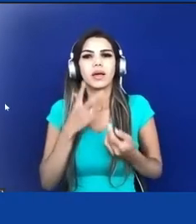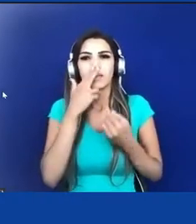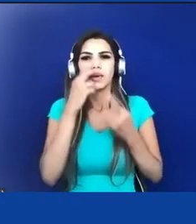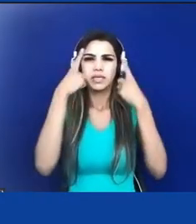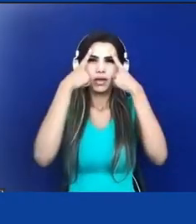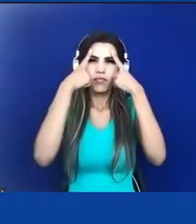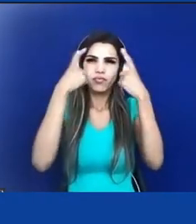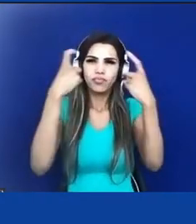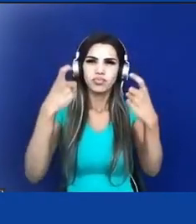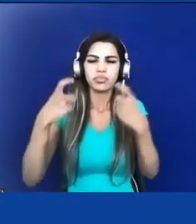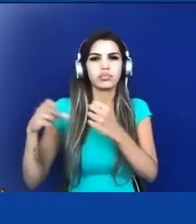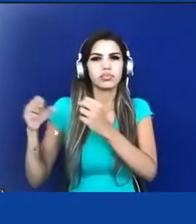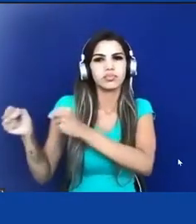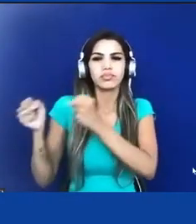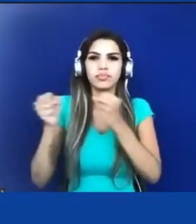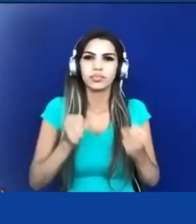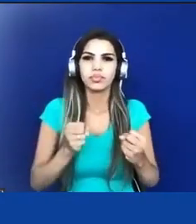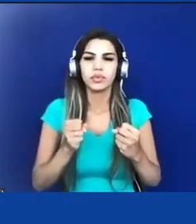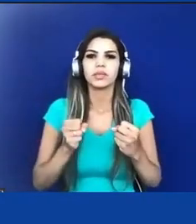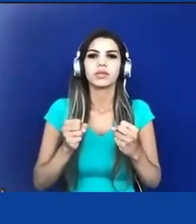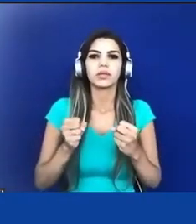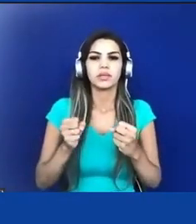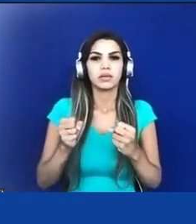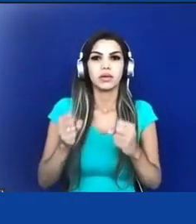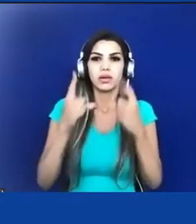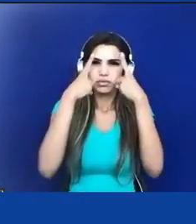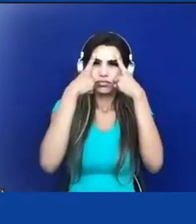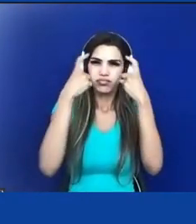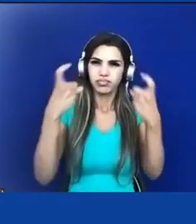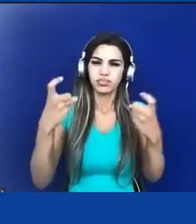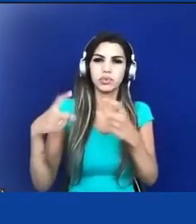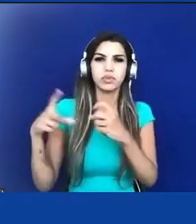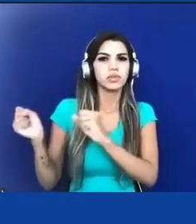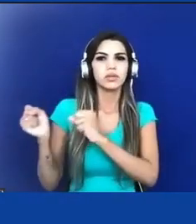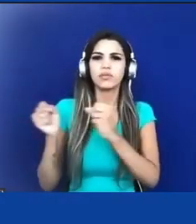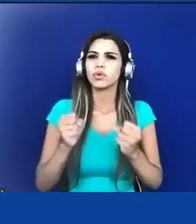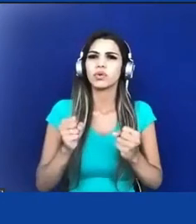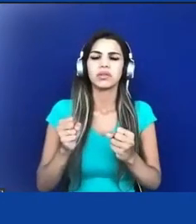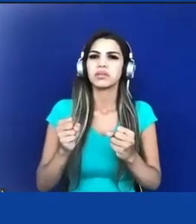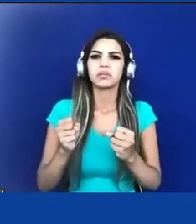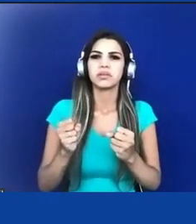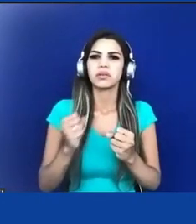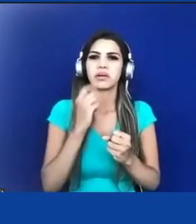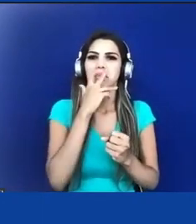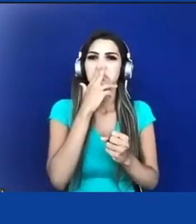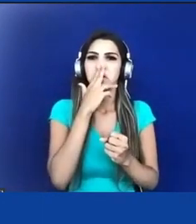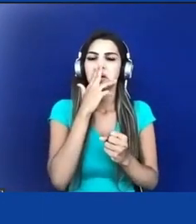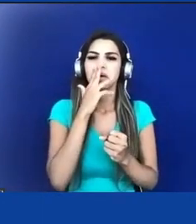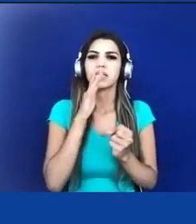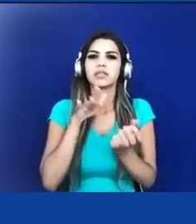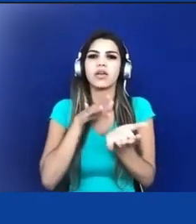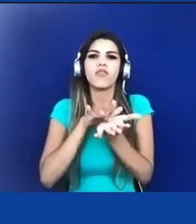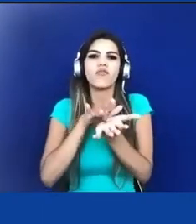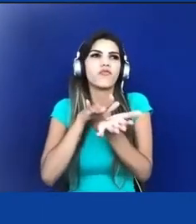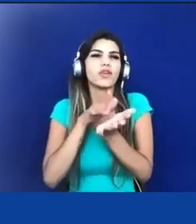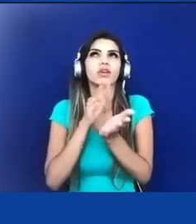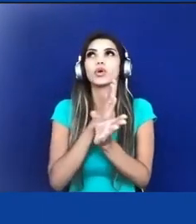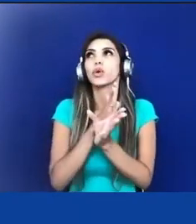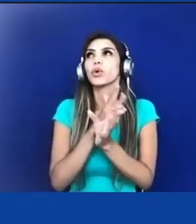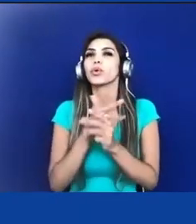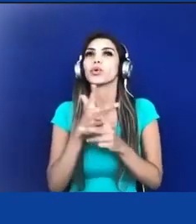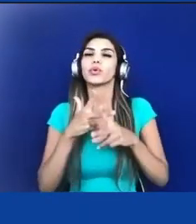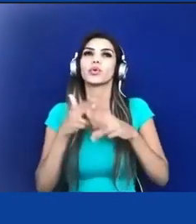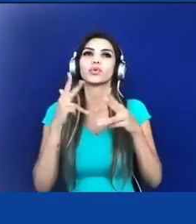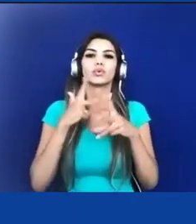ela se exerce sem nenhum tipo de véu, sem nenhum tipo de disfarça. Não que o poder não fosse